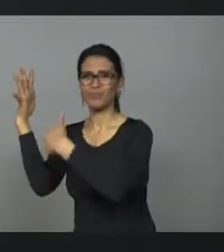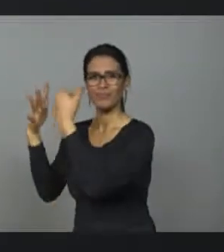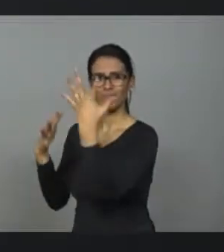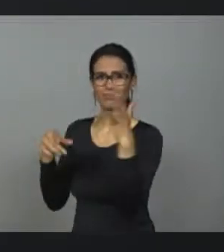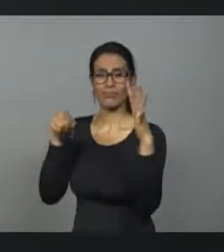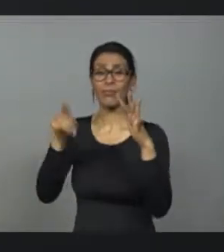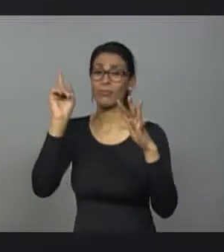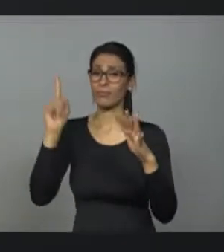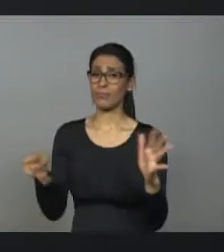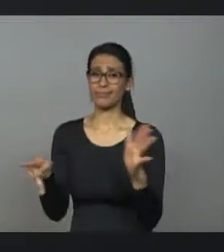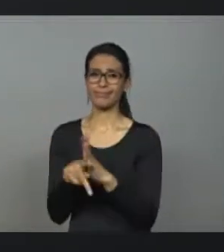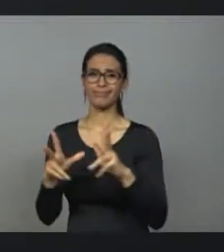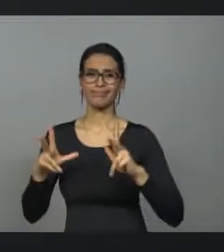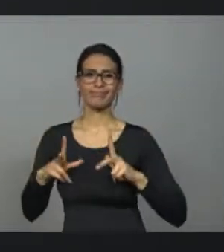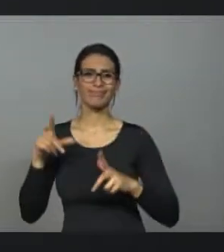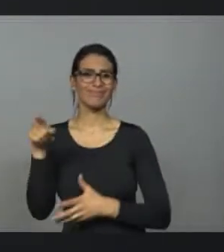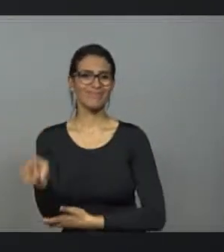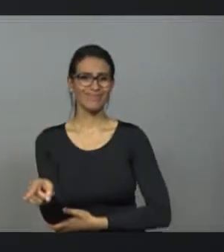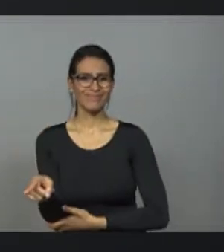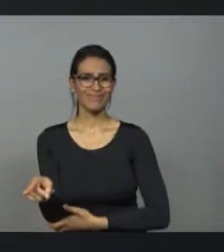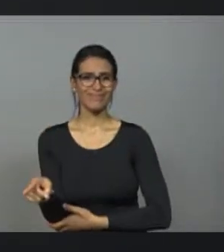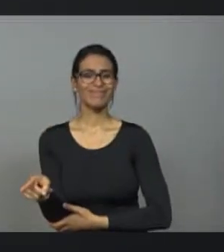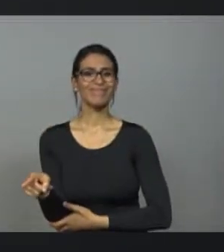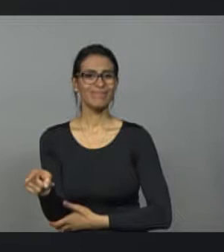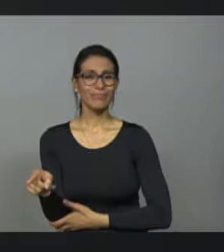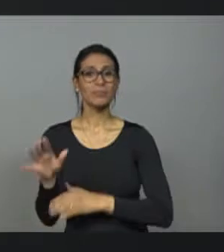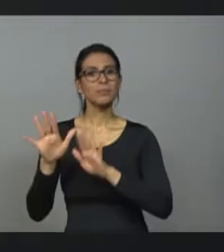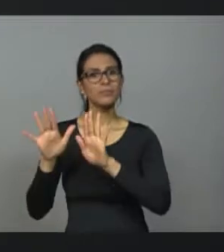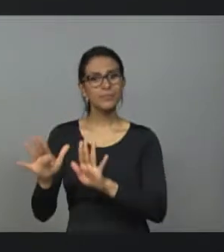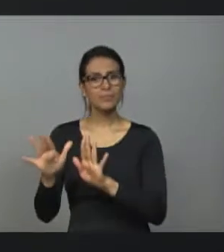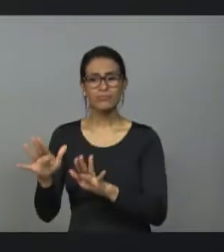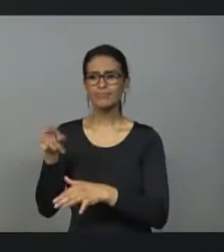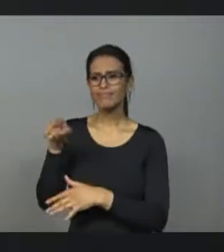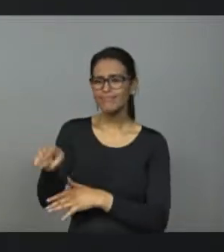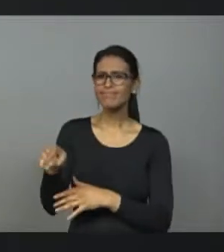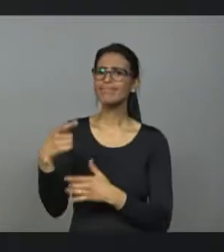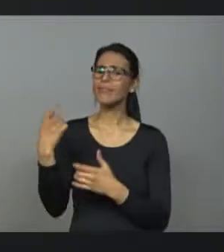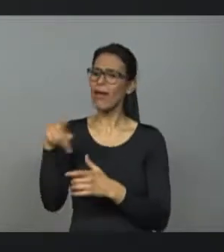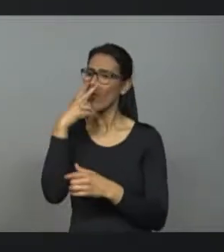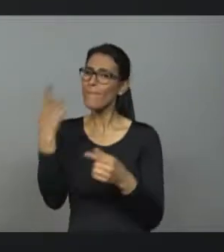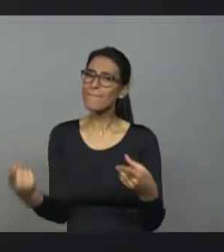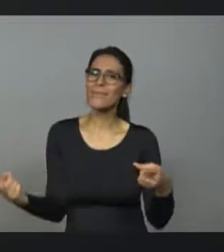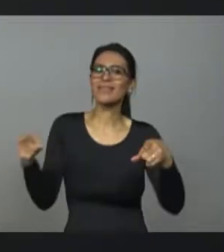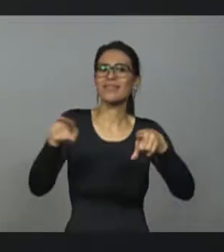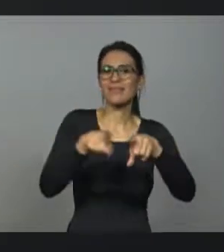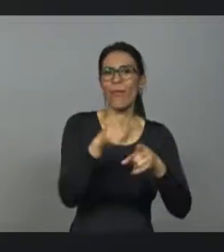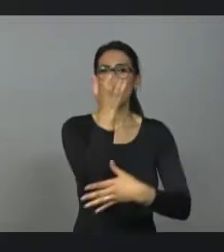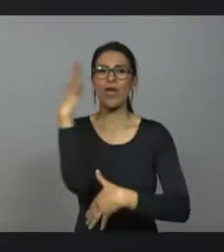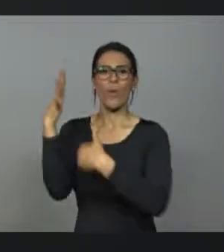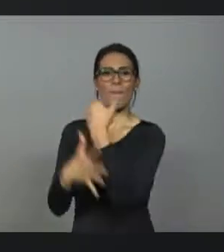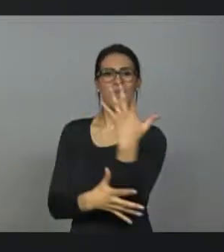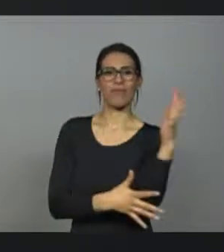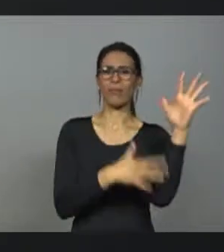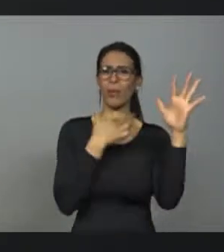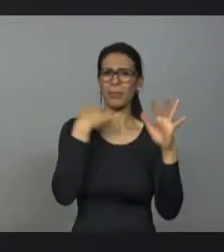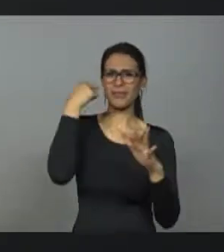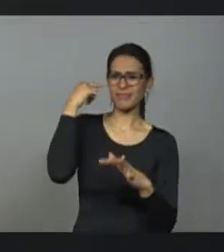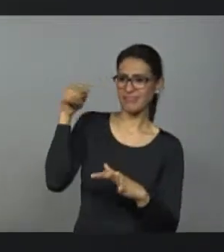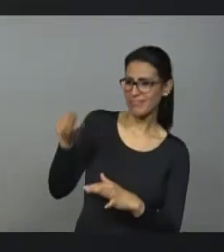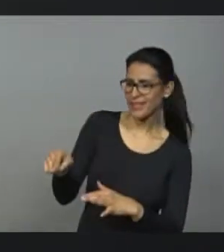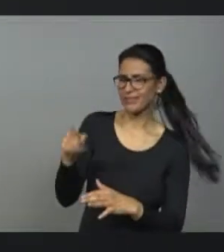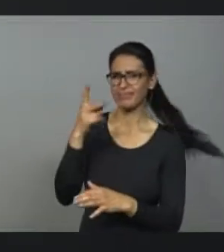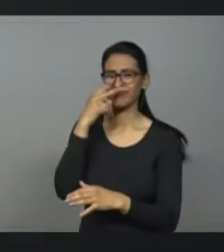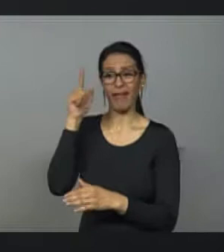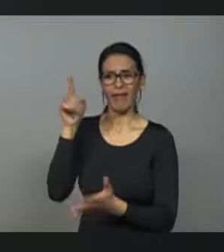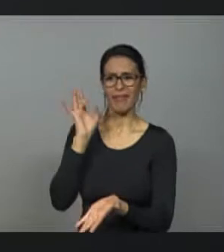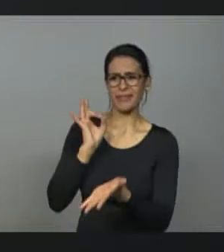propriedades privadas. Eu, o produtor, deveria ser visto como o maior parceiro do meio ambiente e não como inimigo. Não deveria ser tratado com descaso